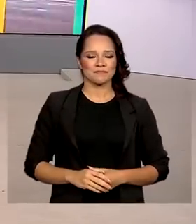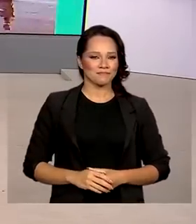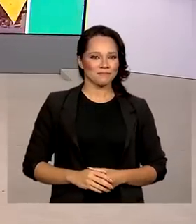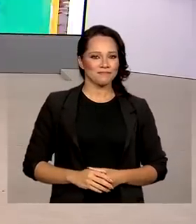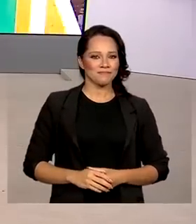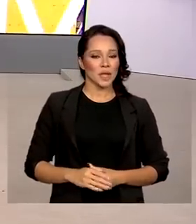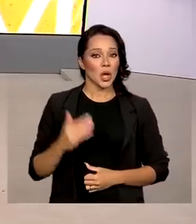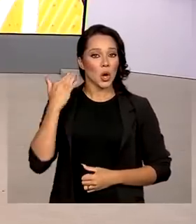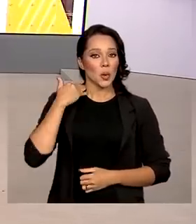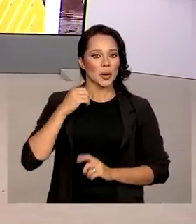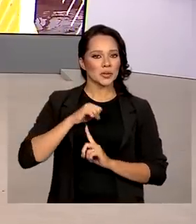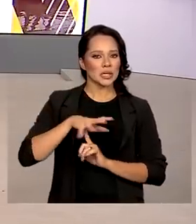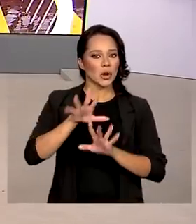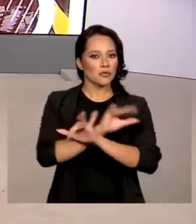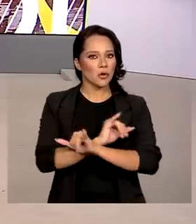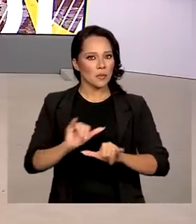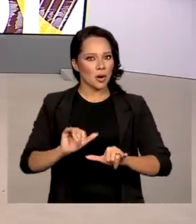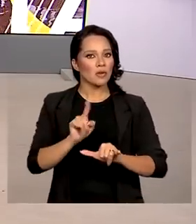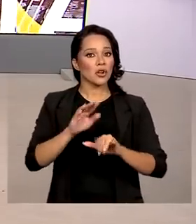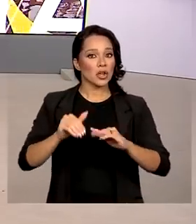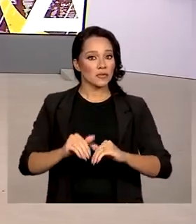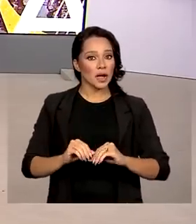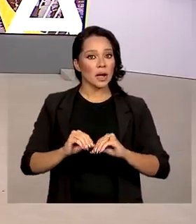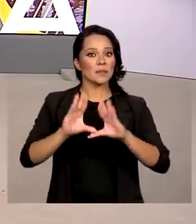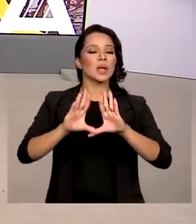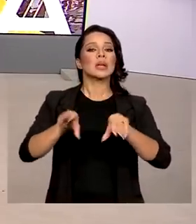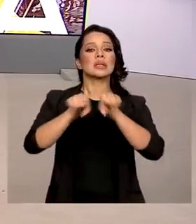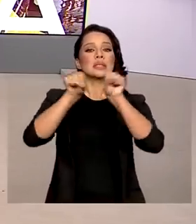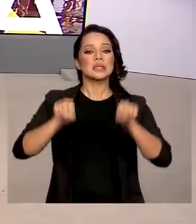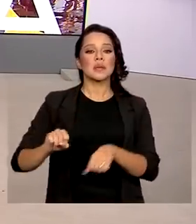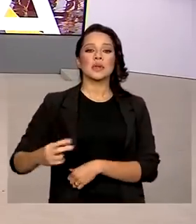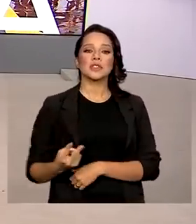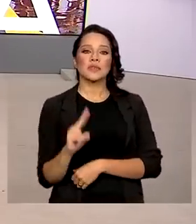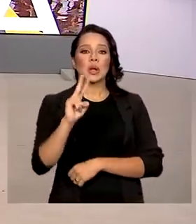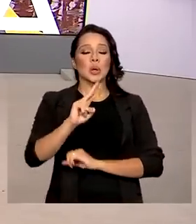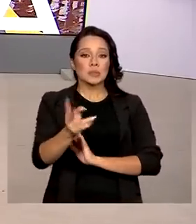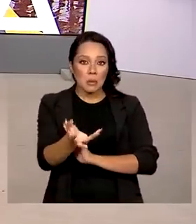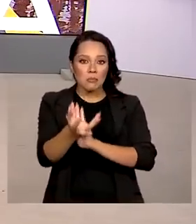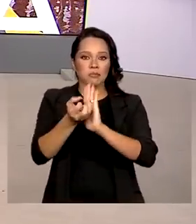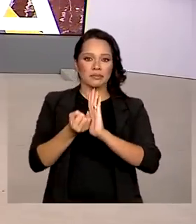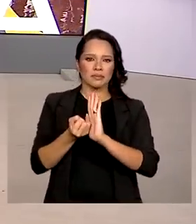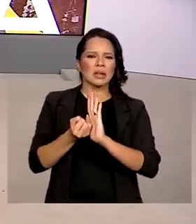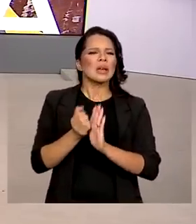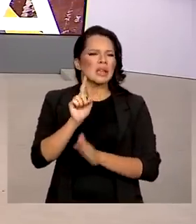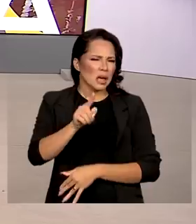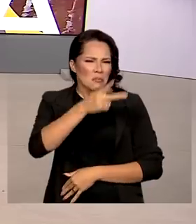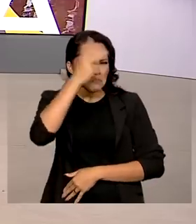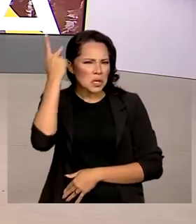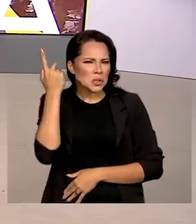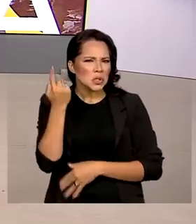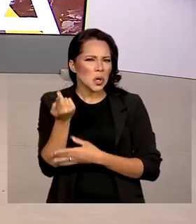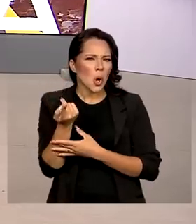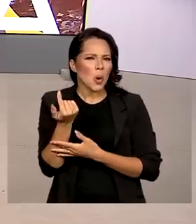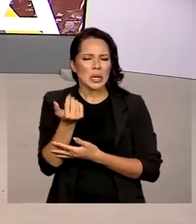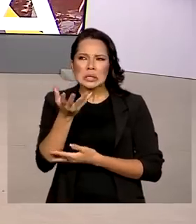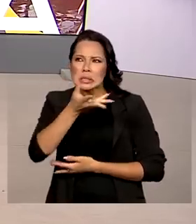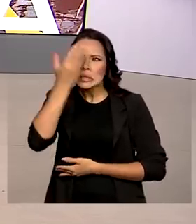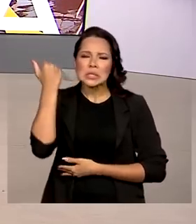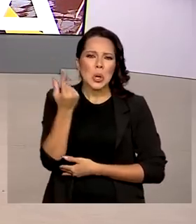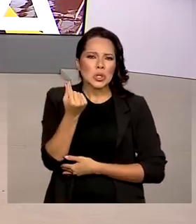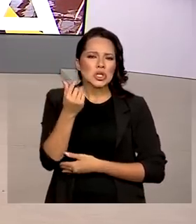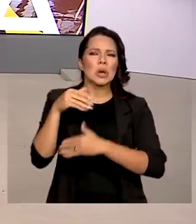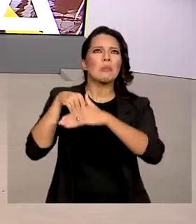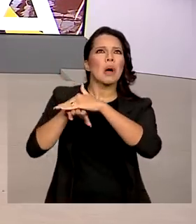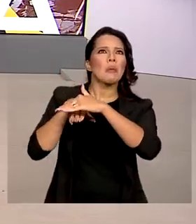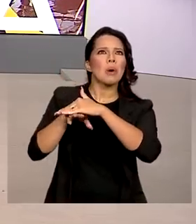O Banco Central informou que vai reabrir o sistema de valores a receber, aquele que devolveu dinheiro esquecido nas